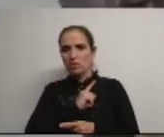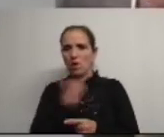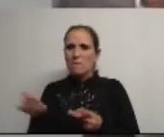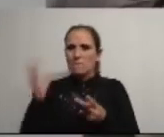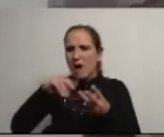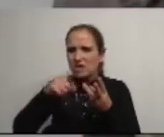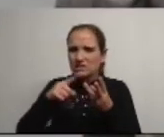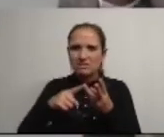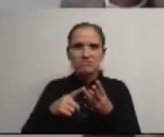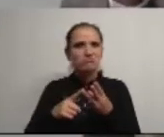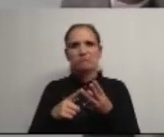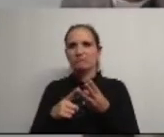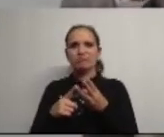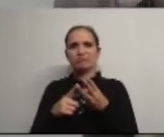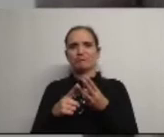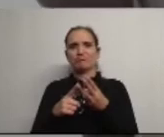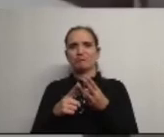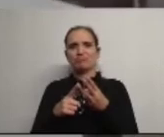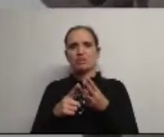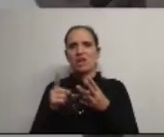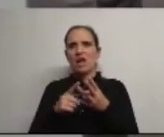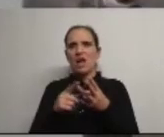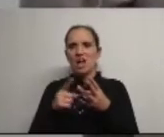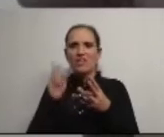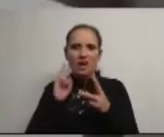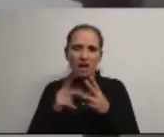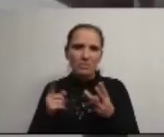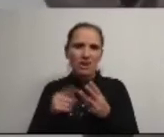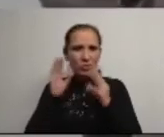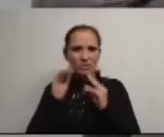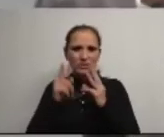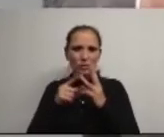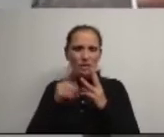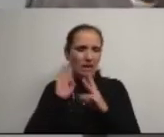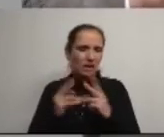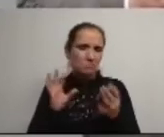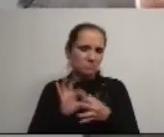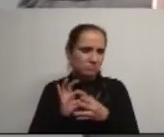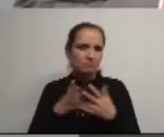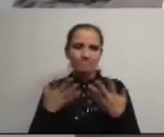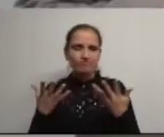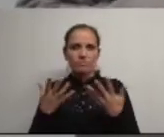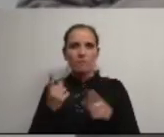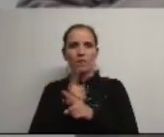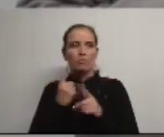setor é que me agrada pouco o setor autárquico a educação autárquica porque